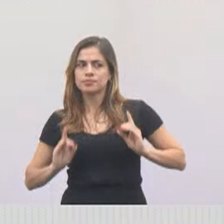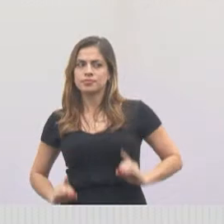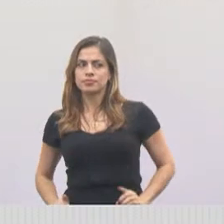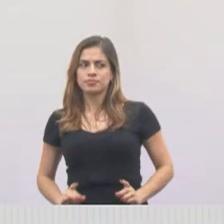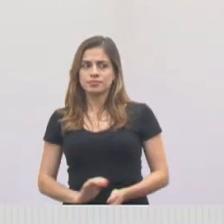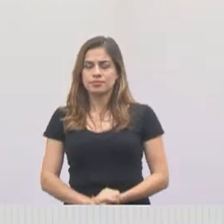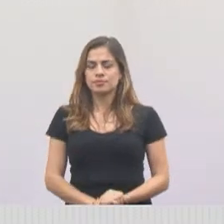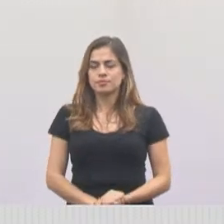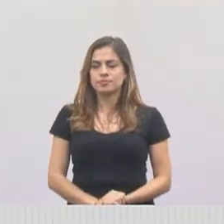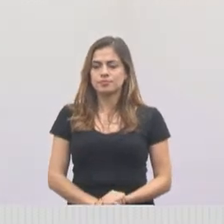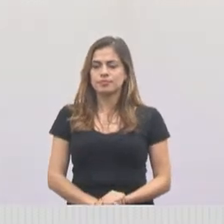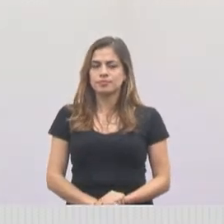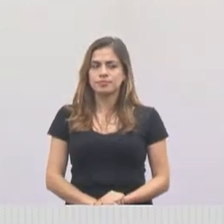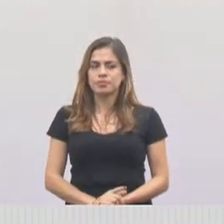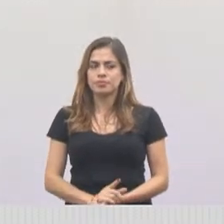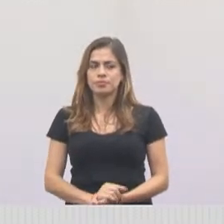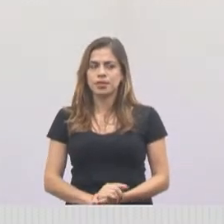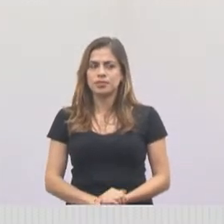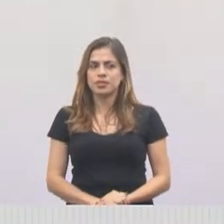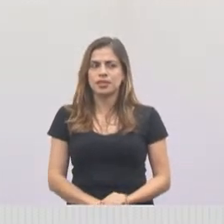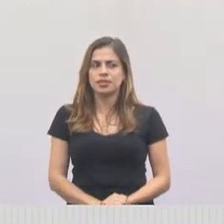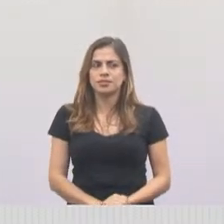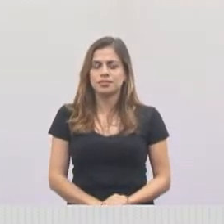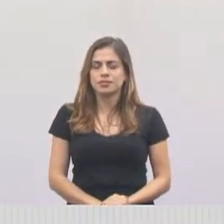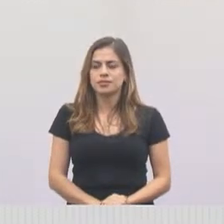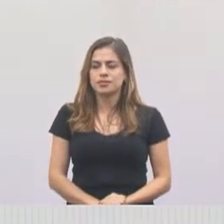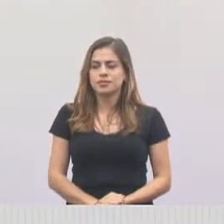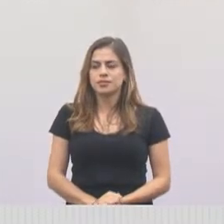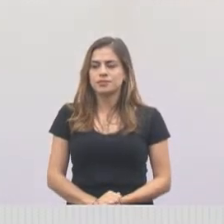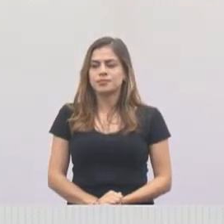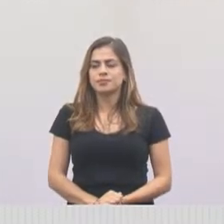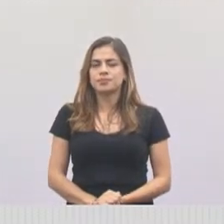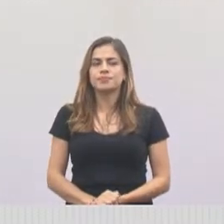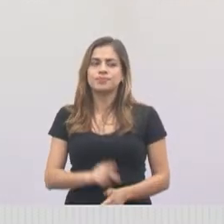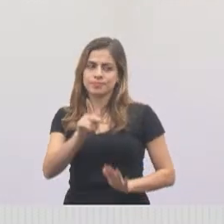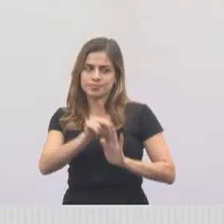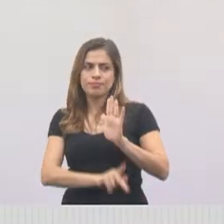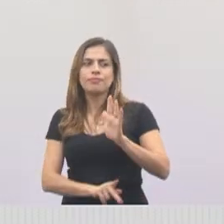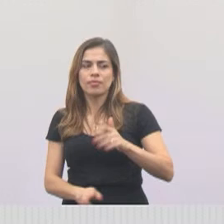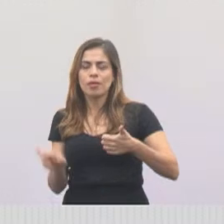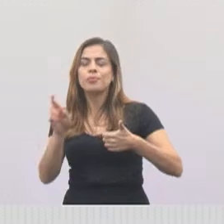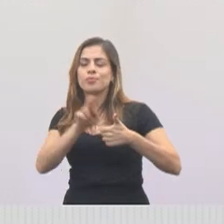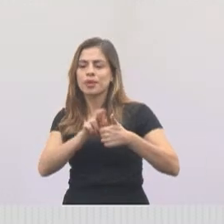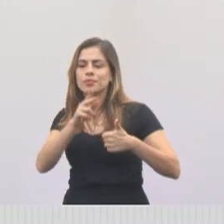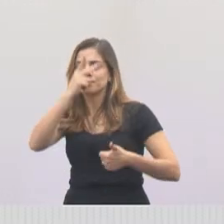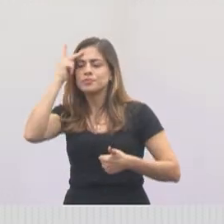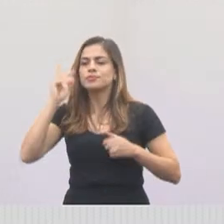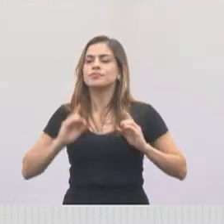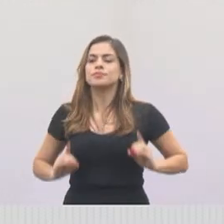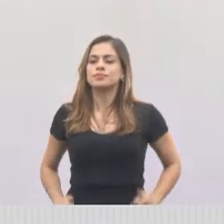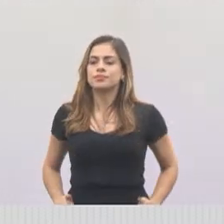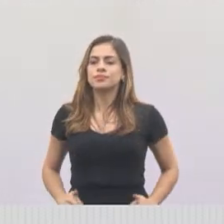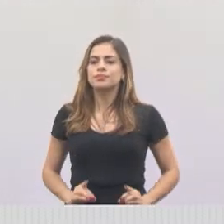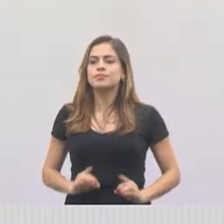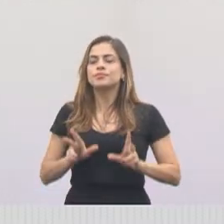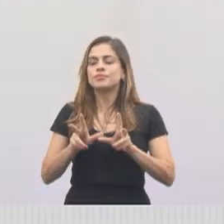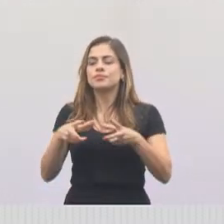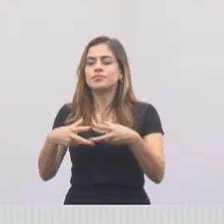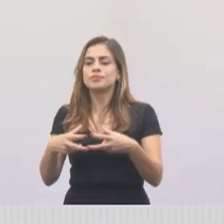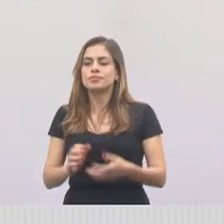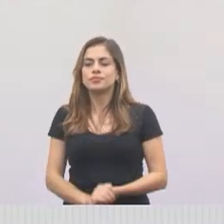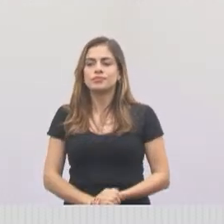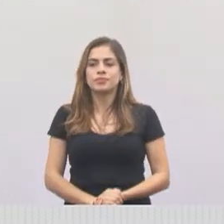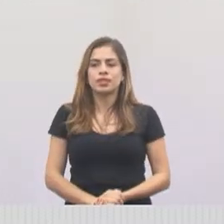certo? É um projeto da Procuradoria da Pessoa com Deficiência da Câmara Municipal,